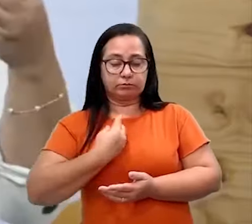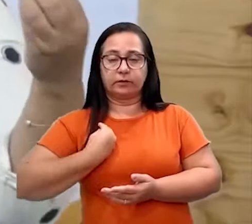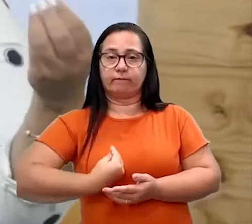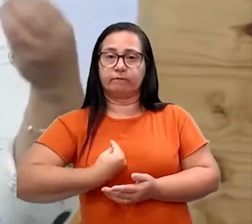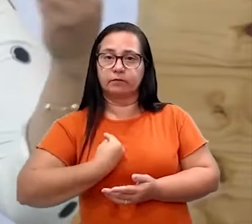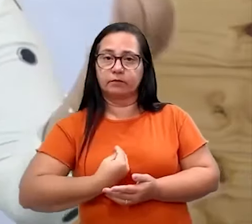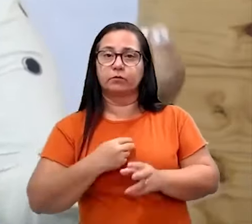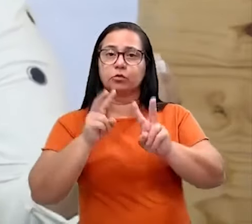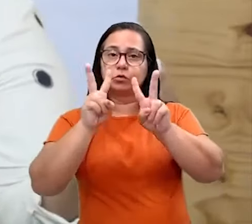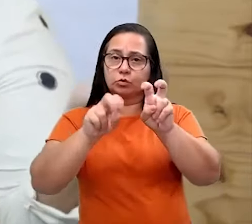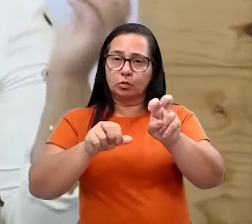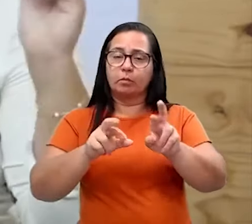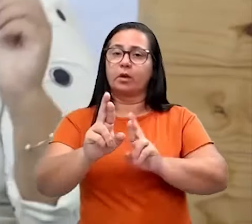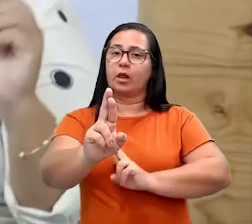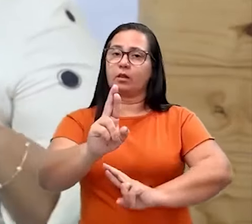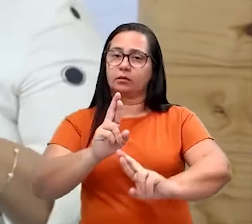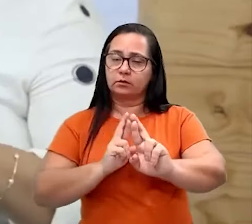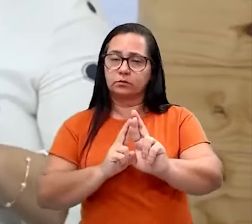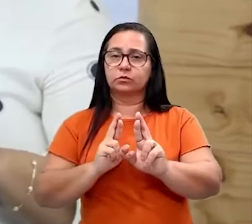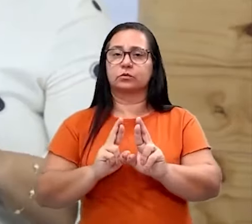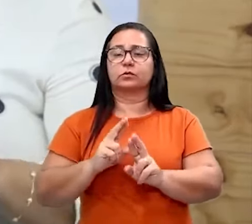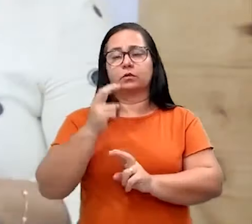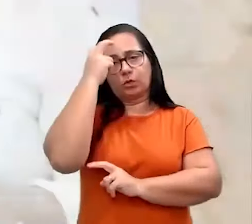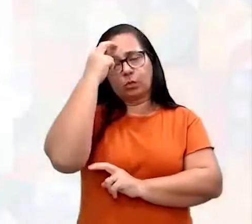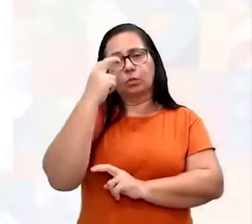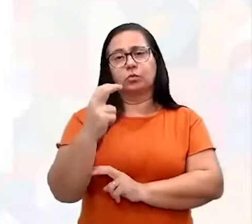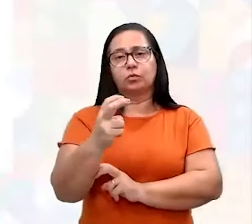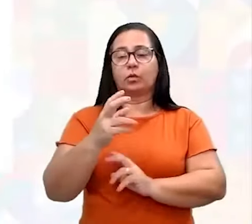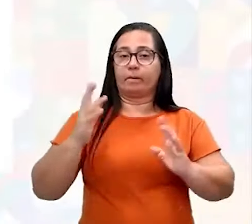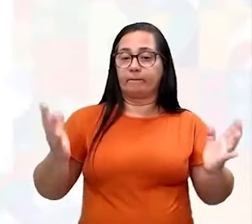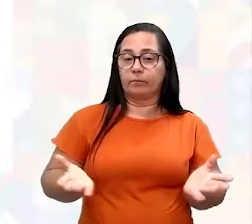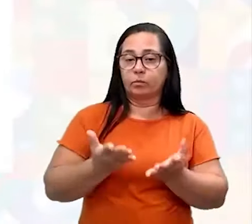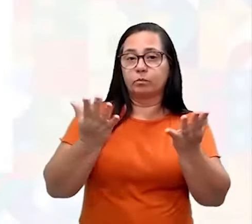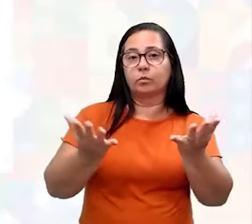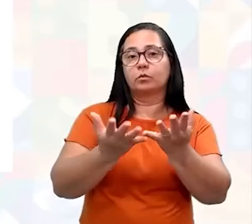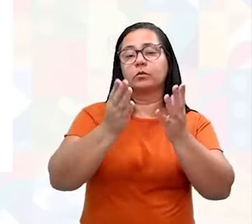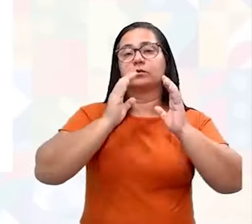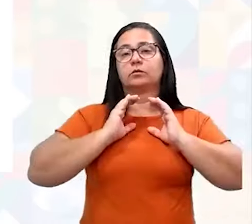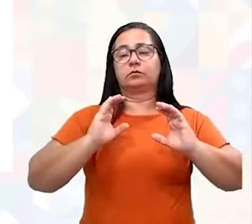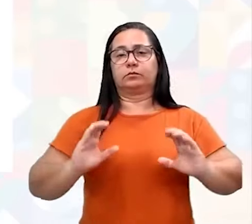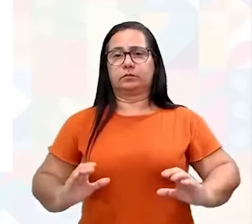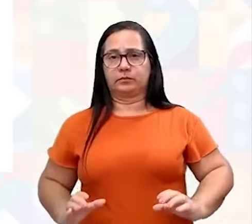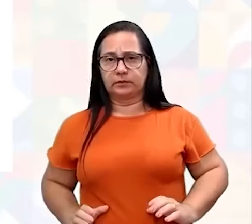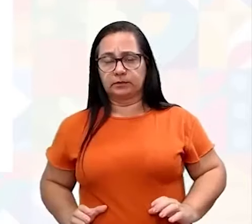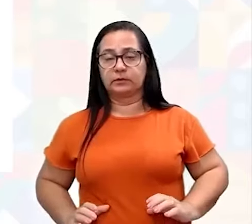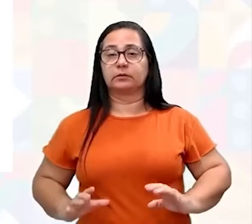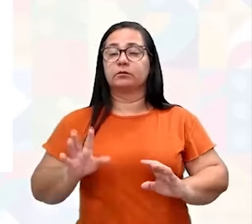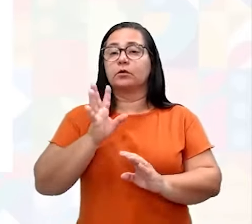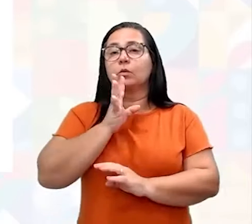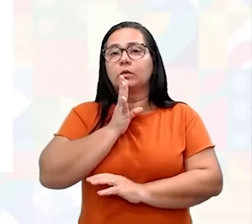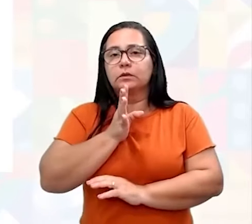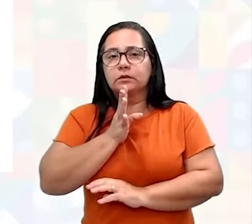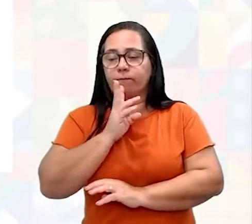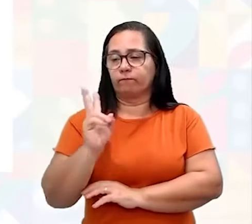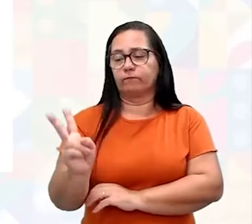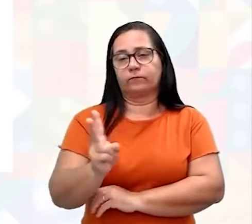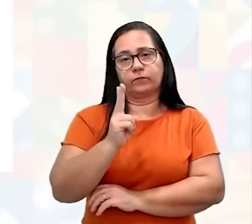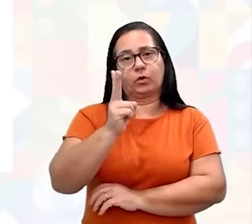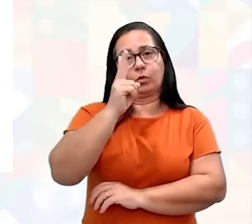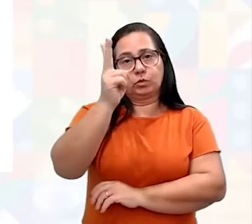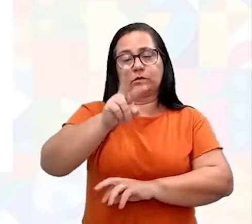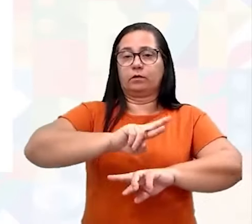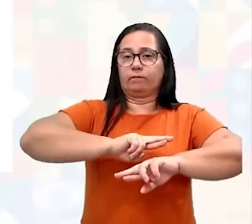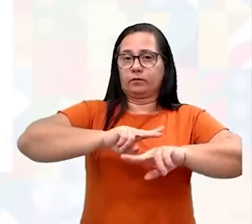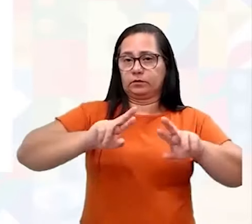relacionado a culturas. Promoção da cidadania. Ao reconhecer e valorizar a